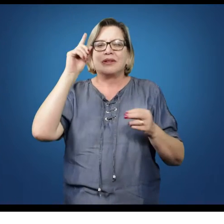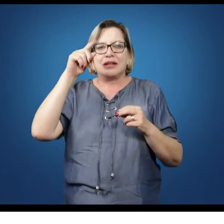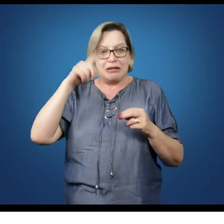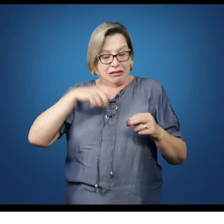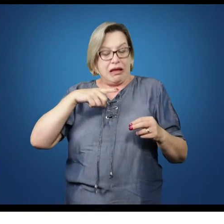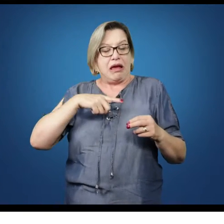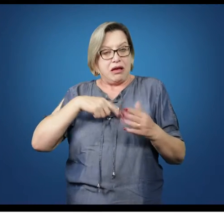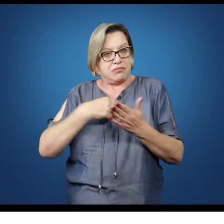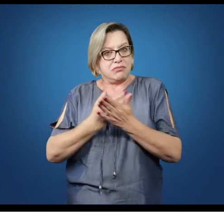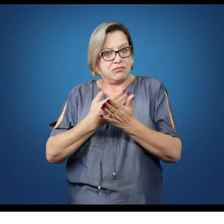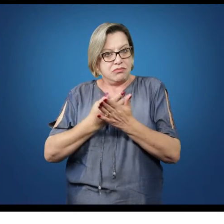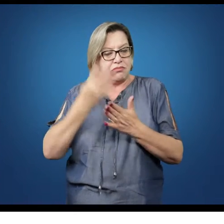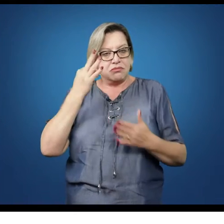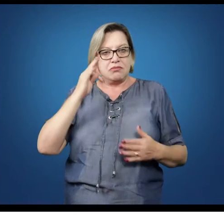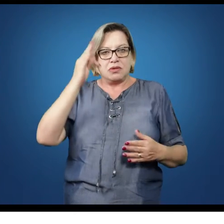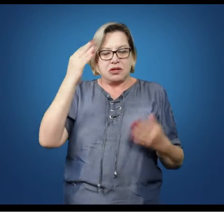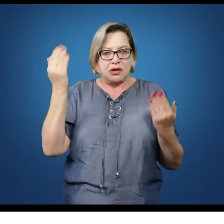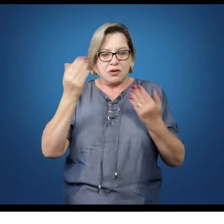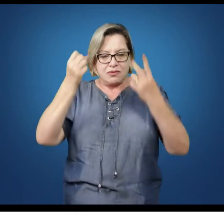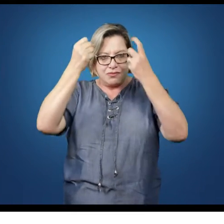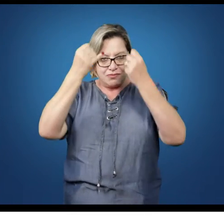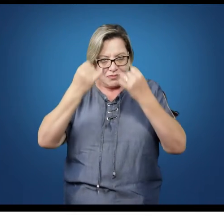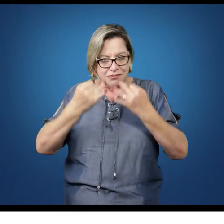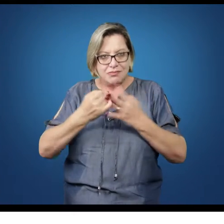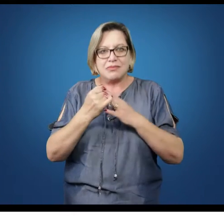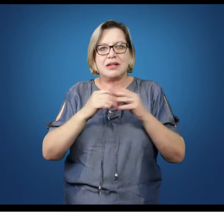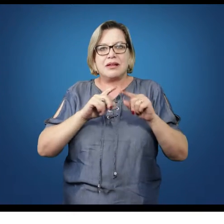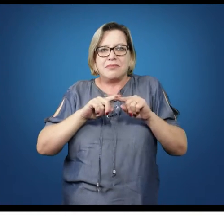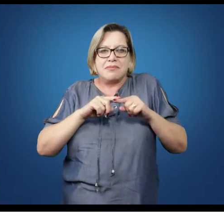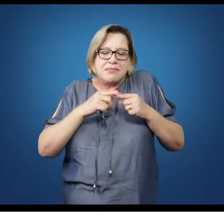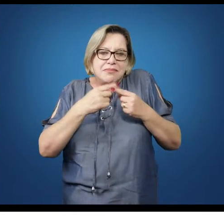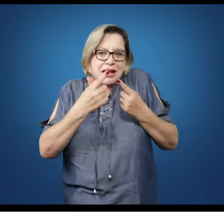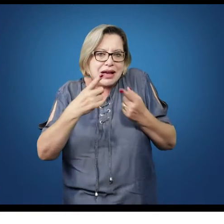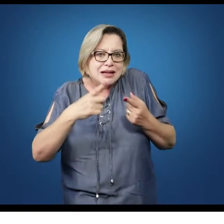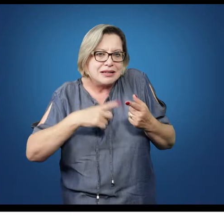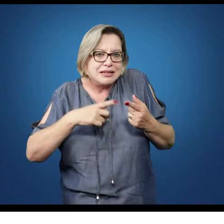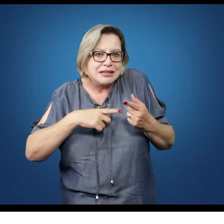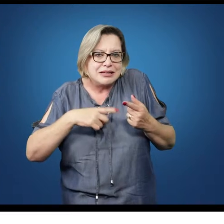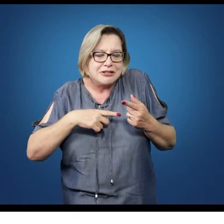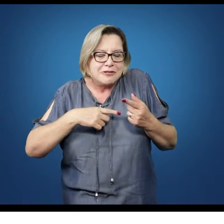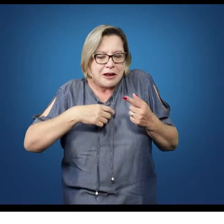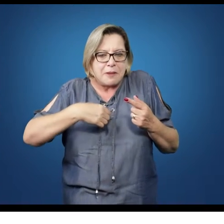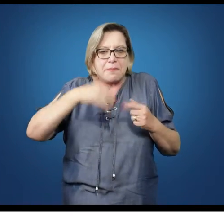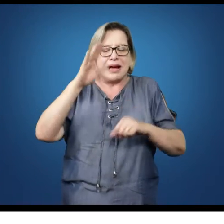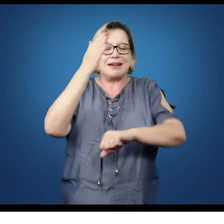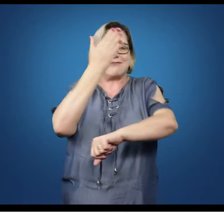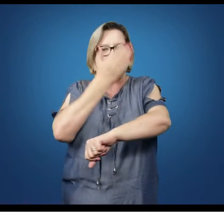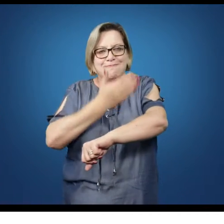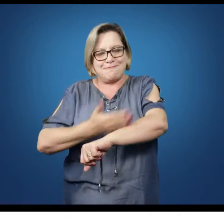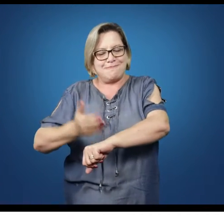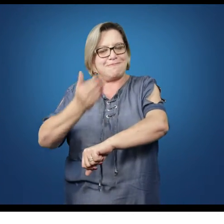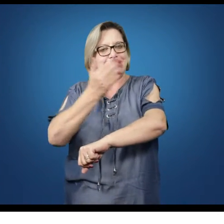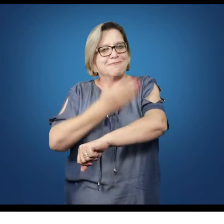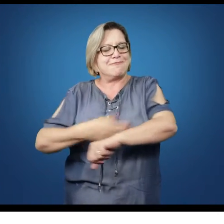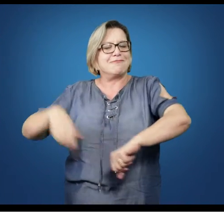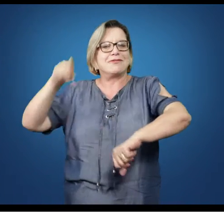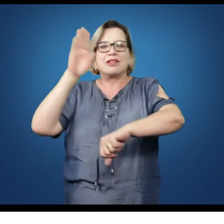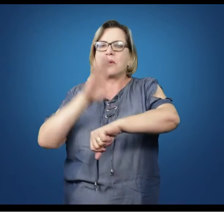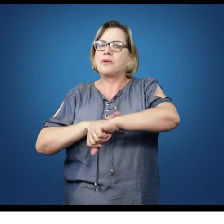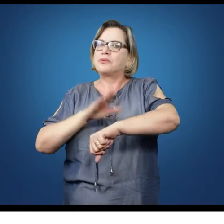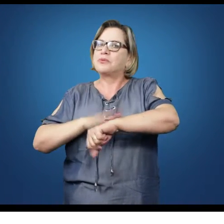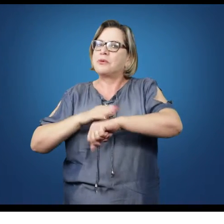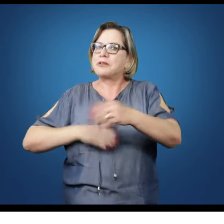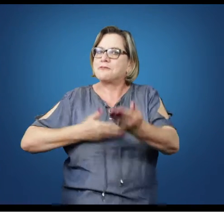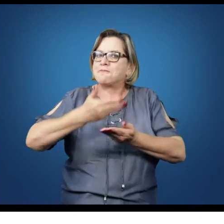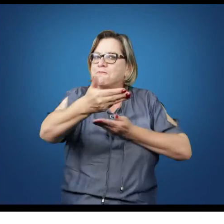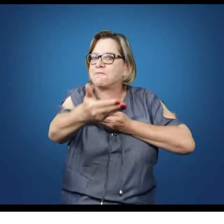parte que a gente vai comentar aqui, mas ela tem uma predominância lá no momento de